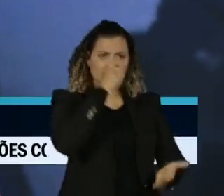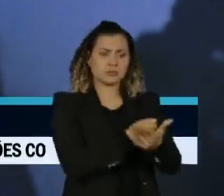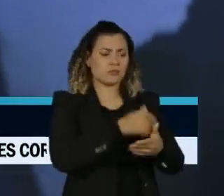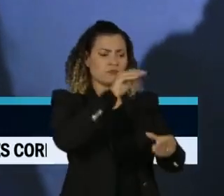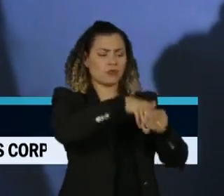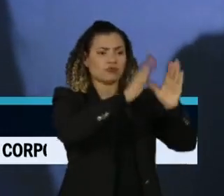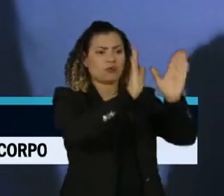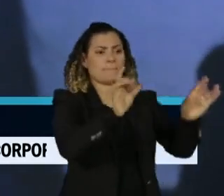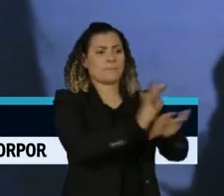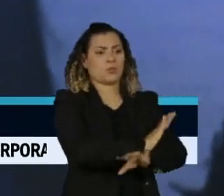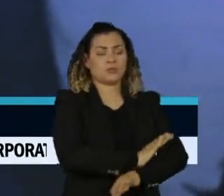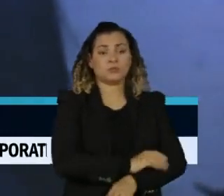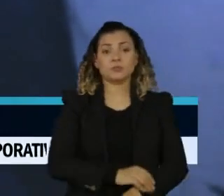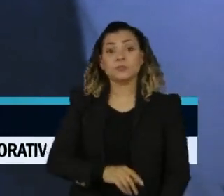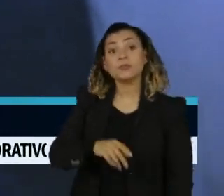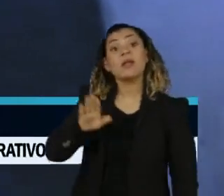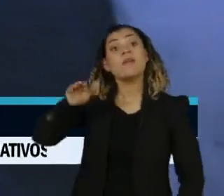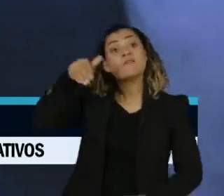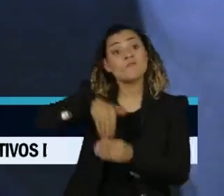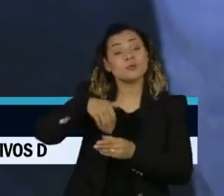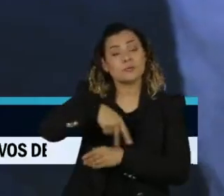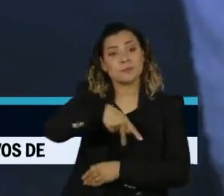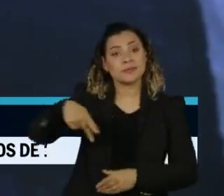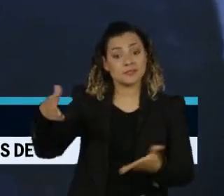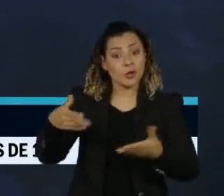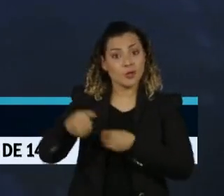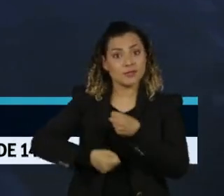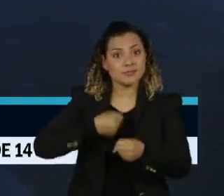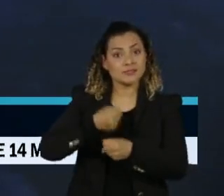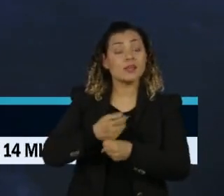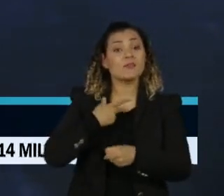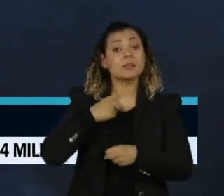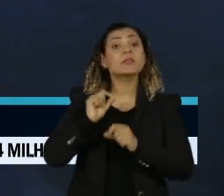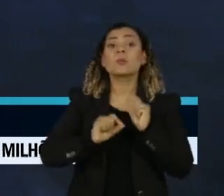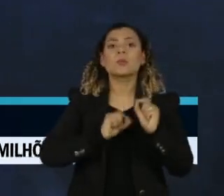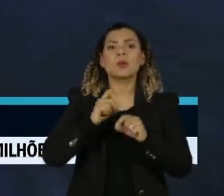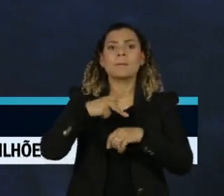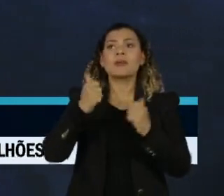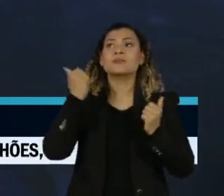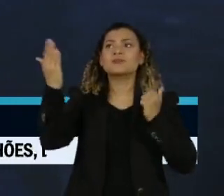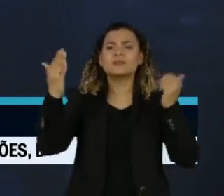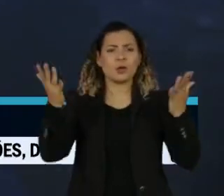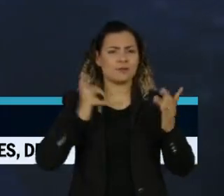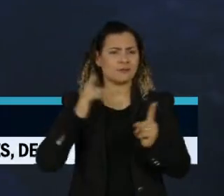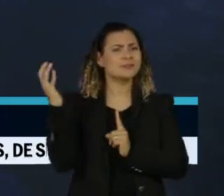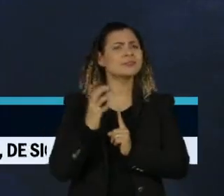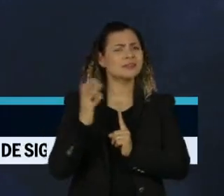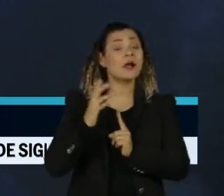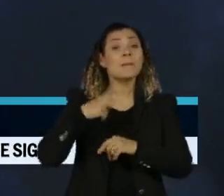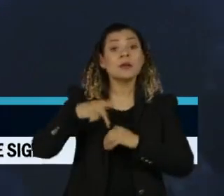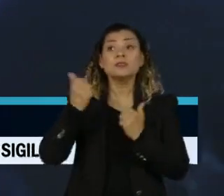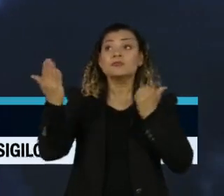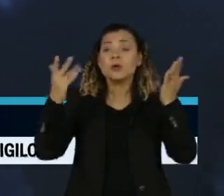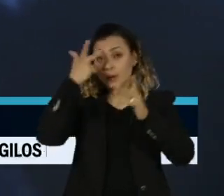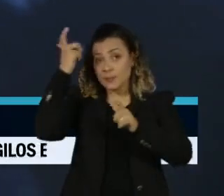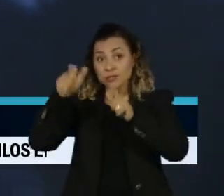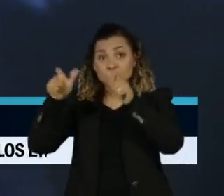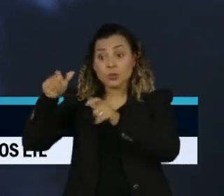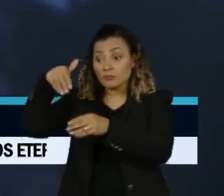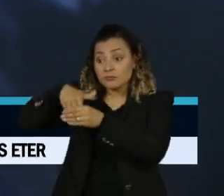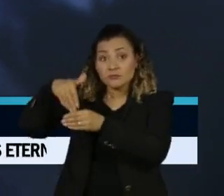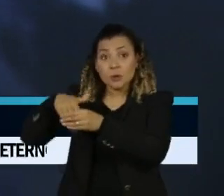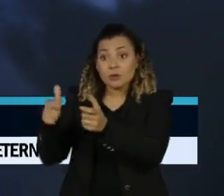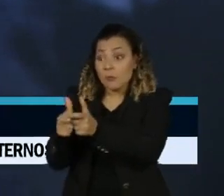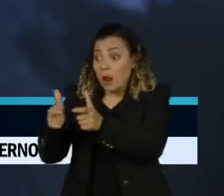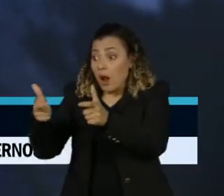A eleição presidencial deste ano vai ter mais reforços de fora. O número de brasileiros que votam no exterior já supera o de